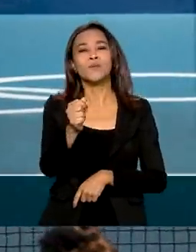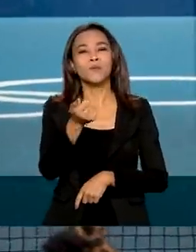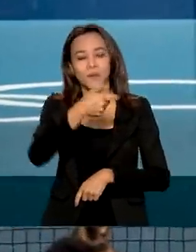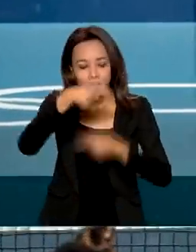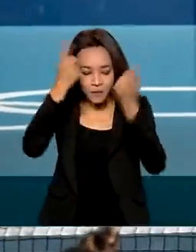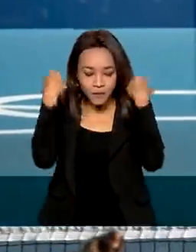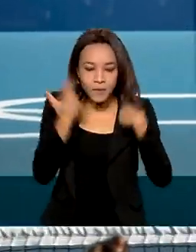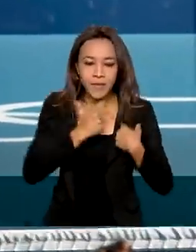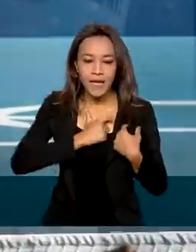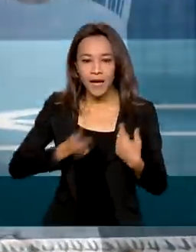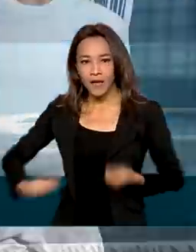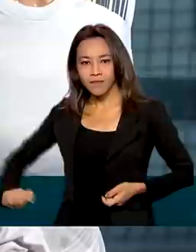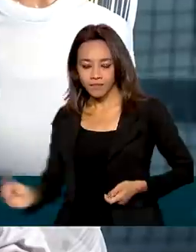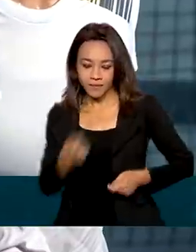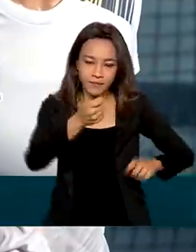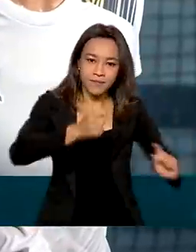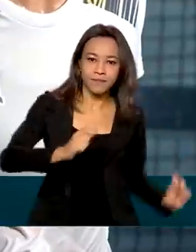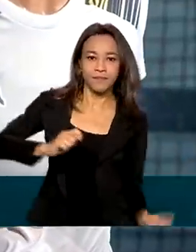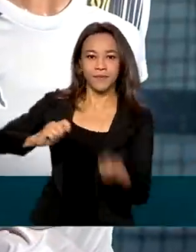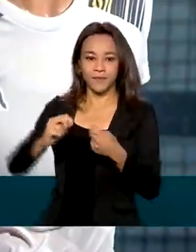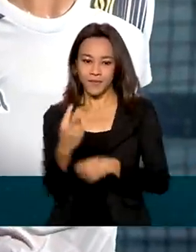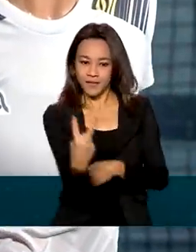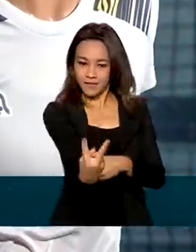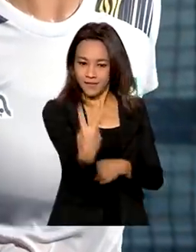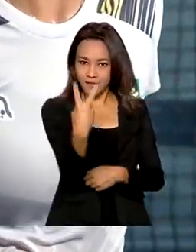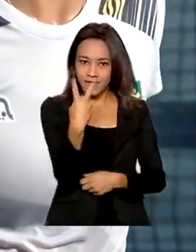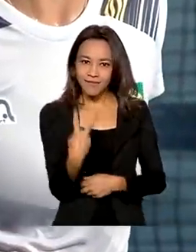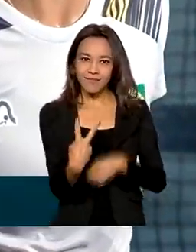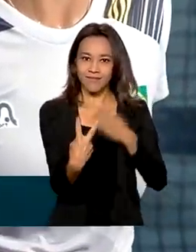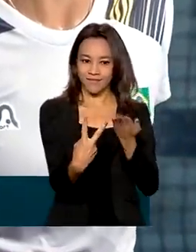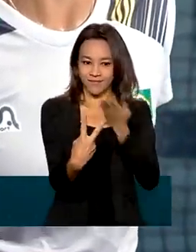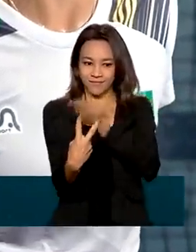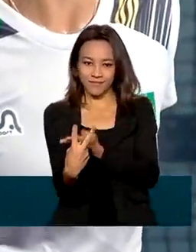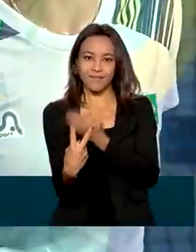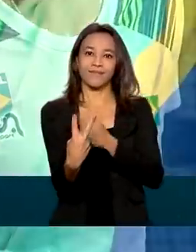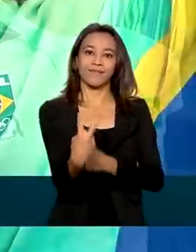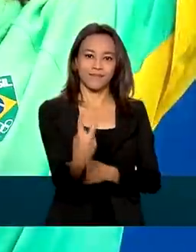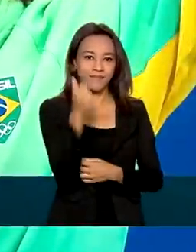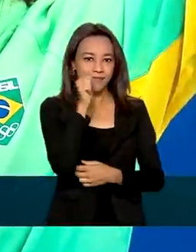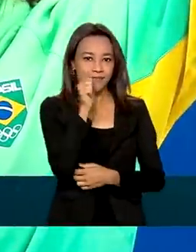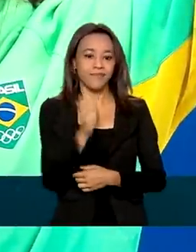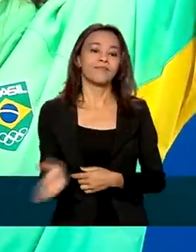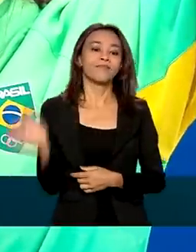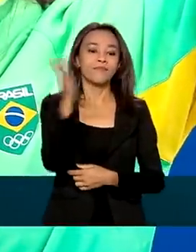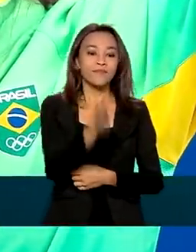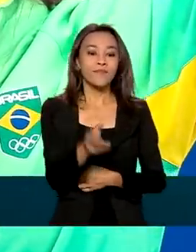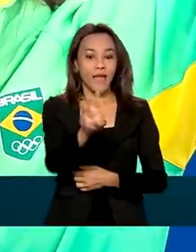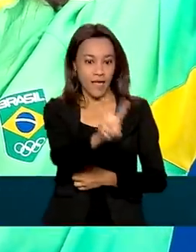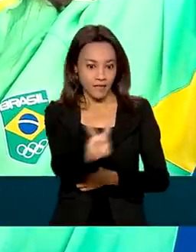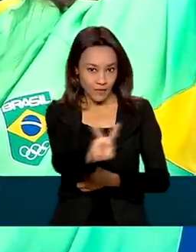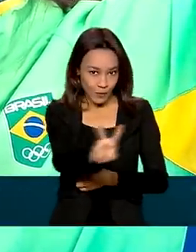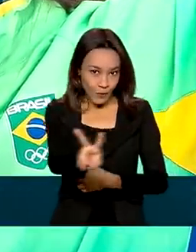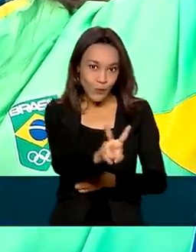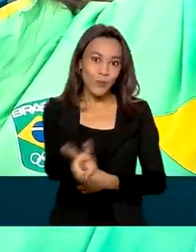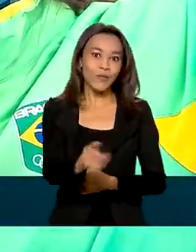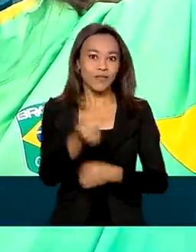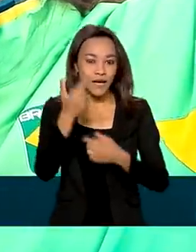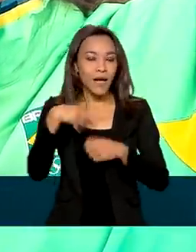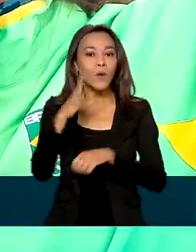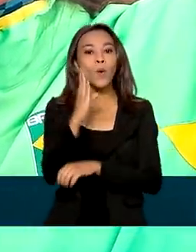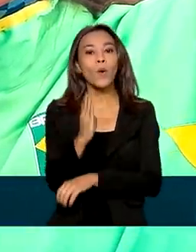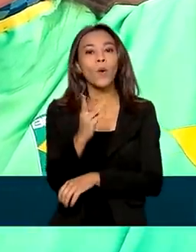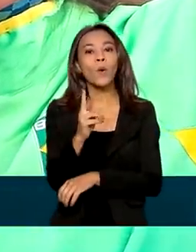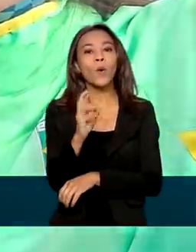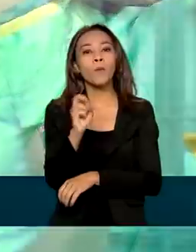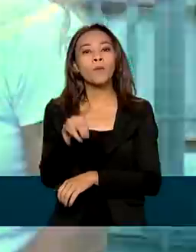olímpica no tênis, com a dupla Laura Pigosi e Luísa Stefani. As tenistas ficaram com o bronze nos